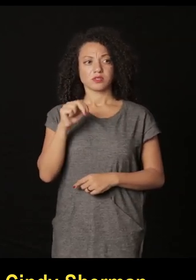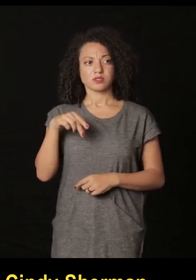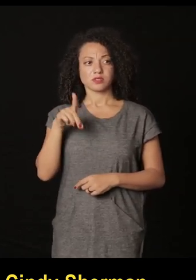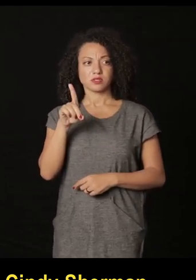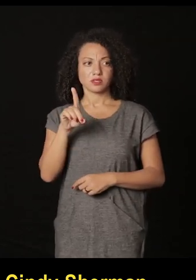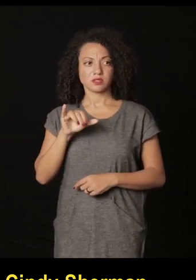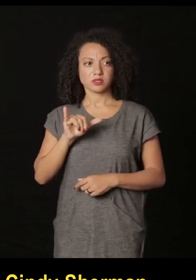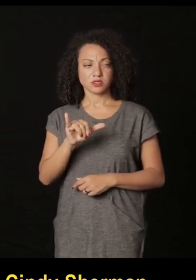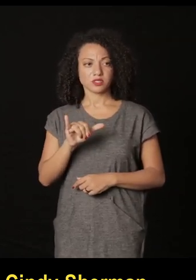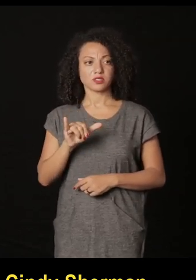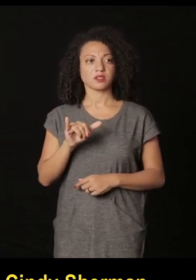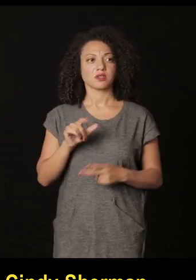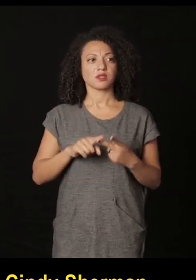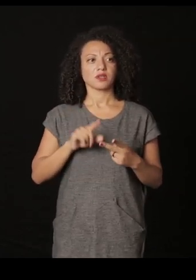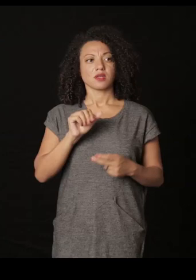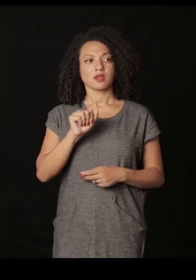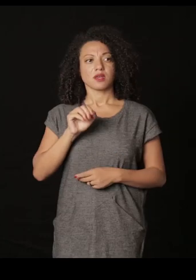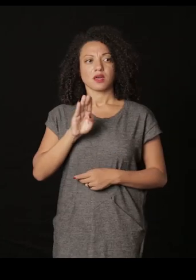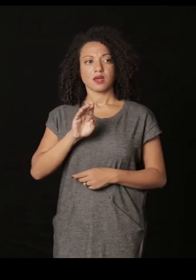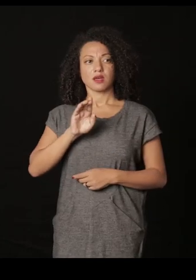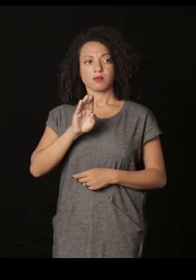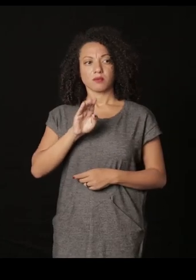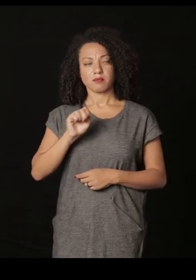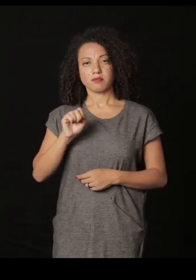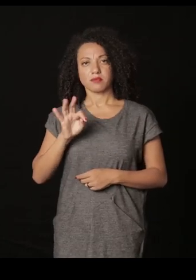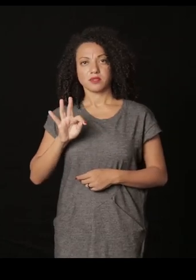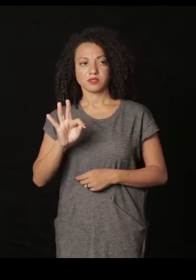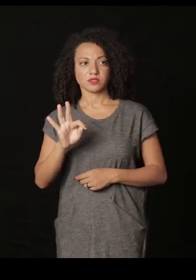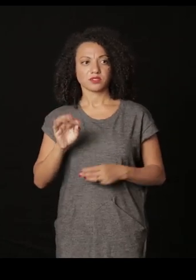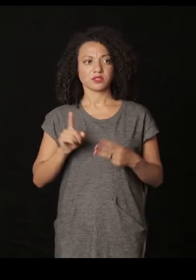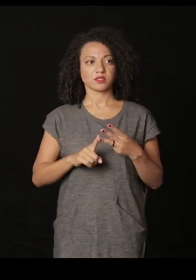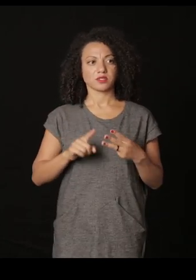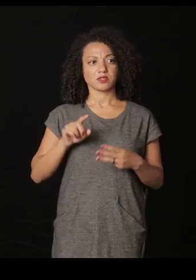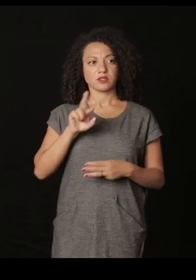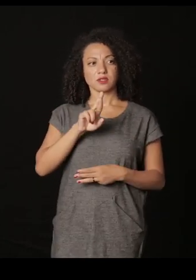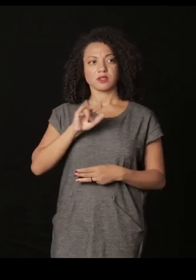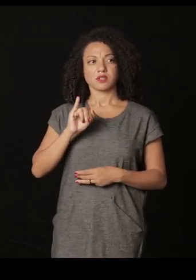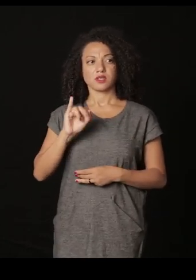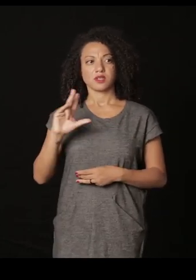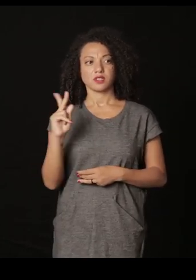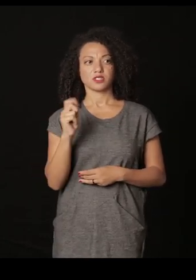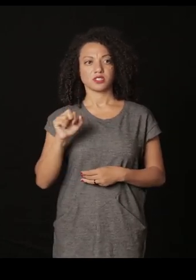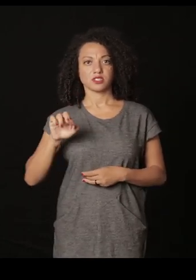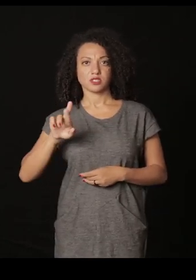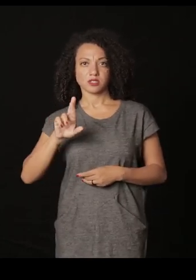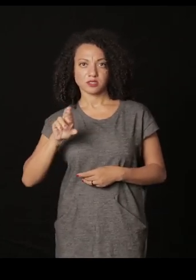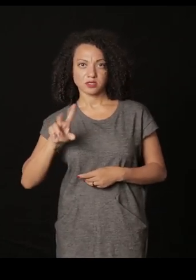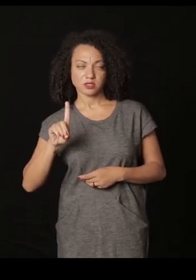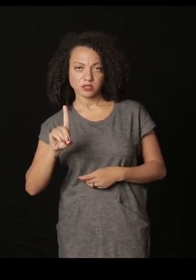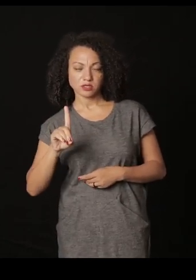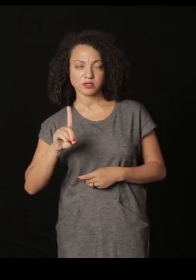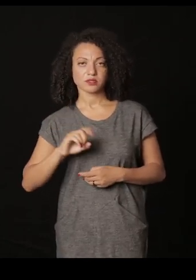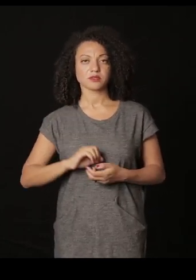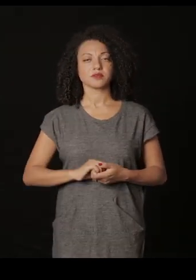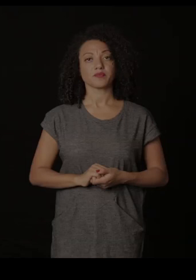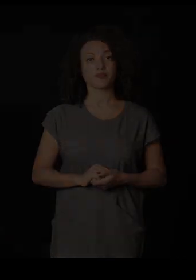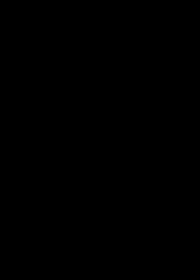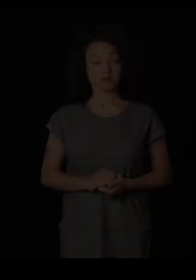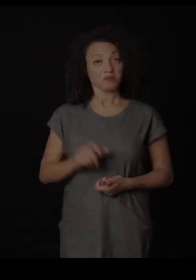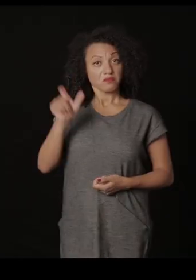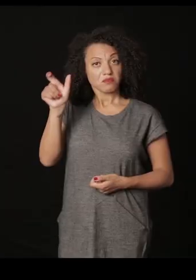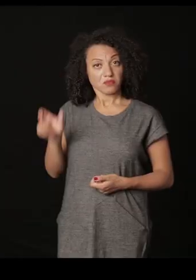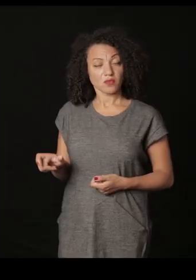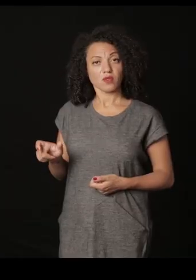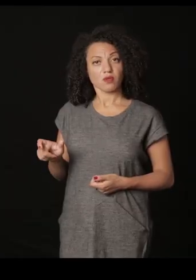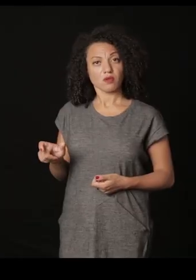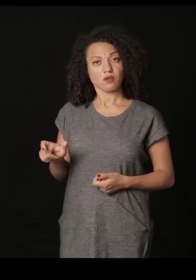Robert Longer Richard Prince Douglas Crimp diz observa em seu